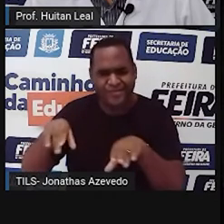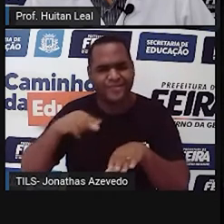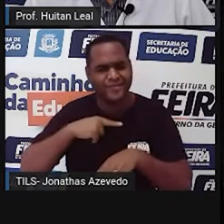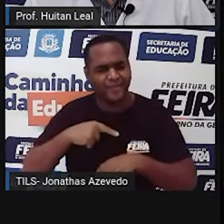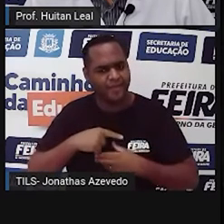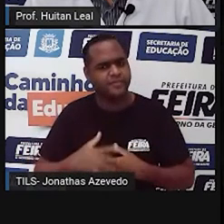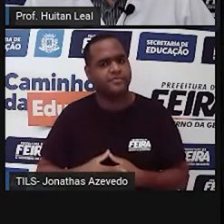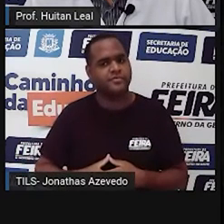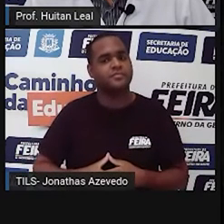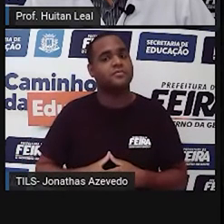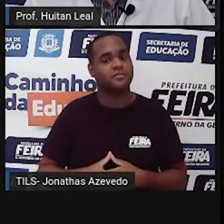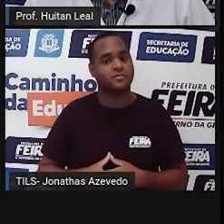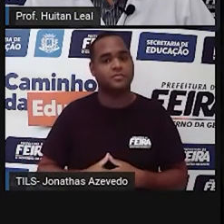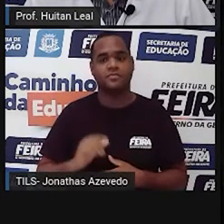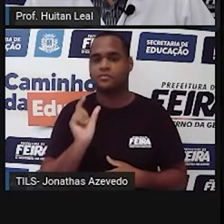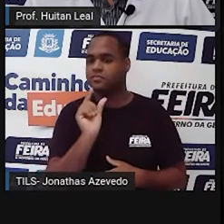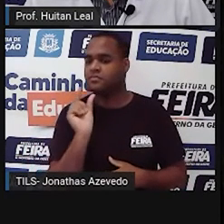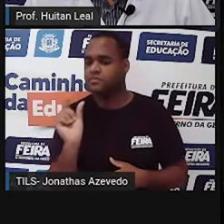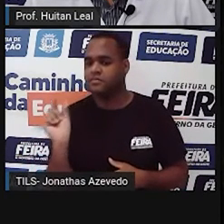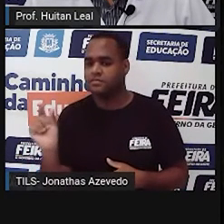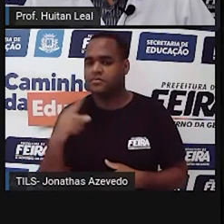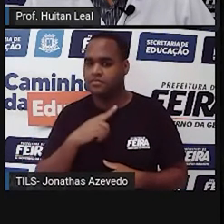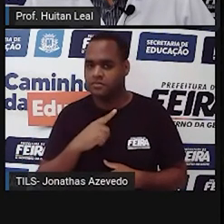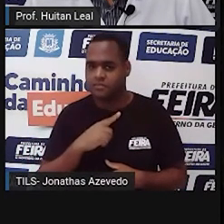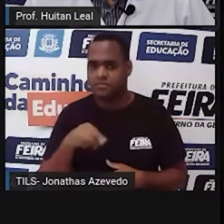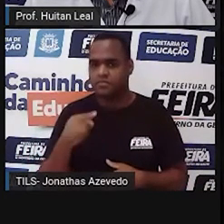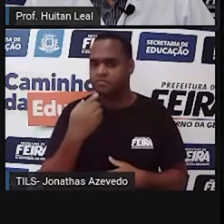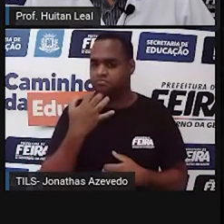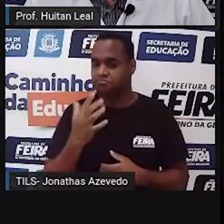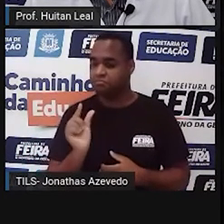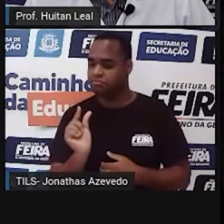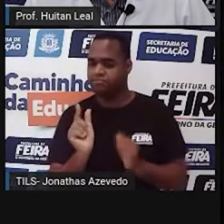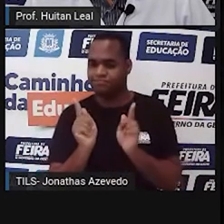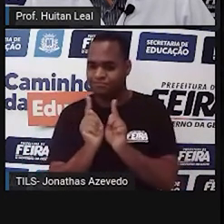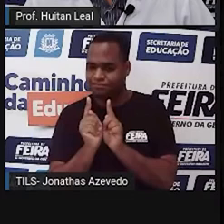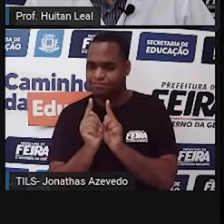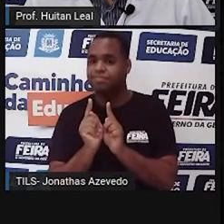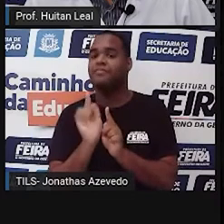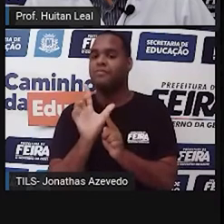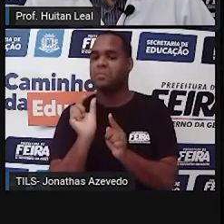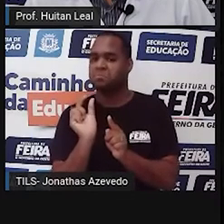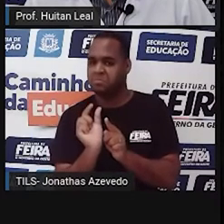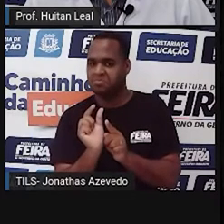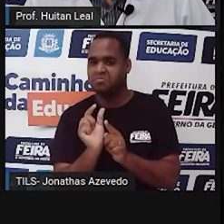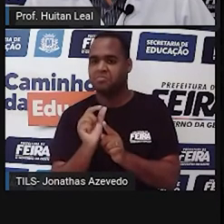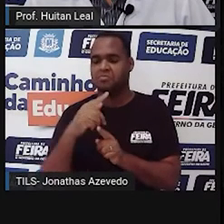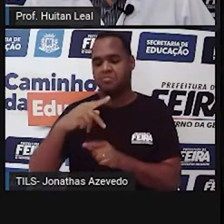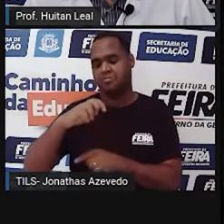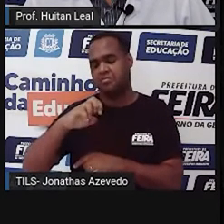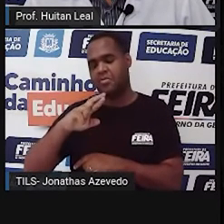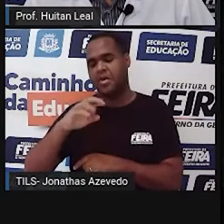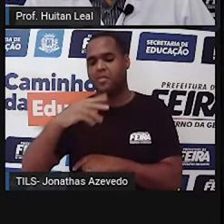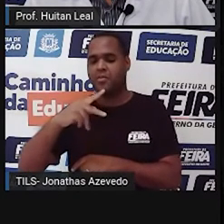Essas palavrinhas em destaque, porque apesar de serem curtas, elas são consideradas palavras, são